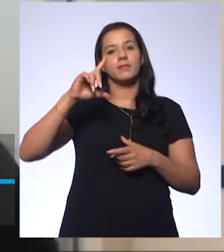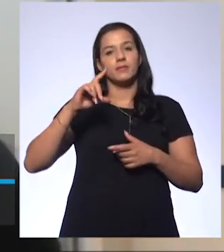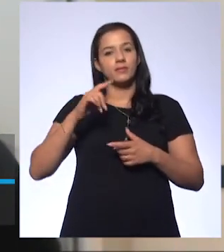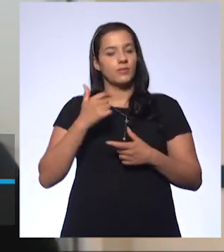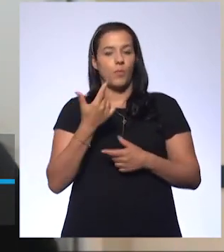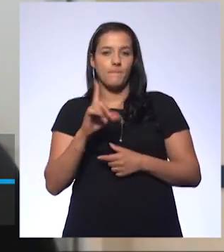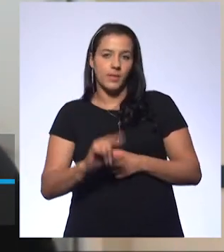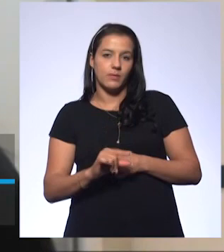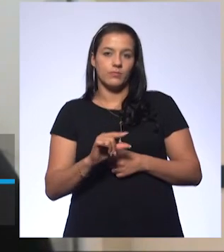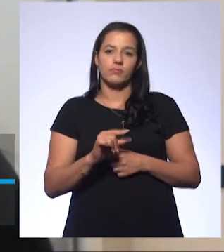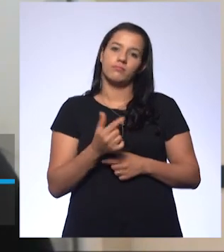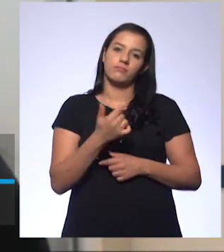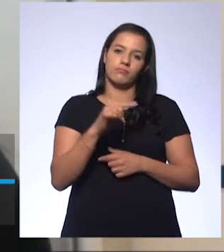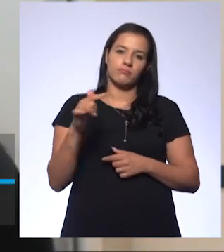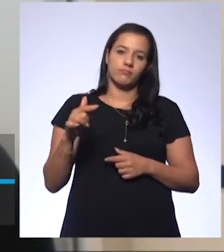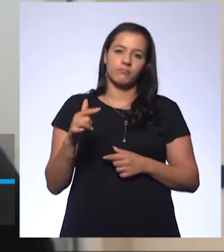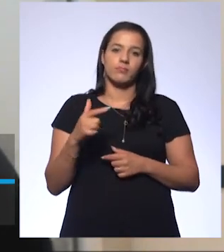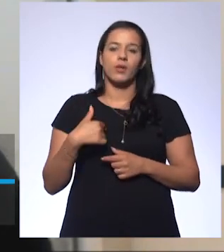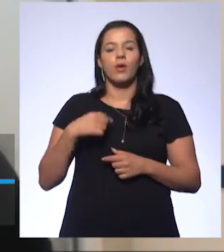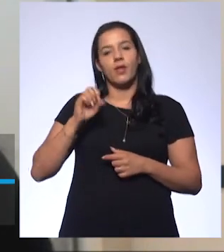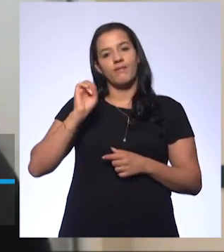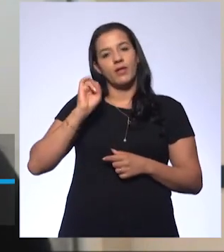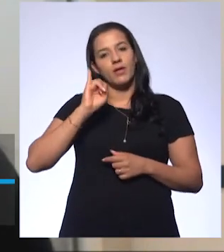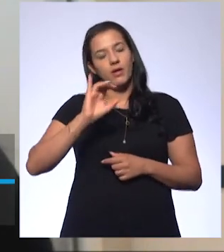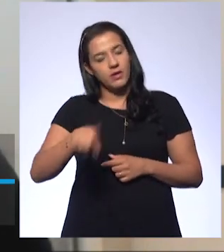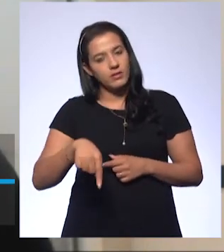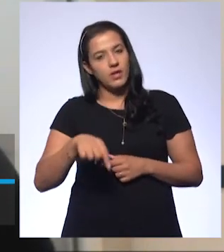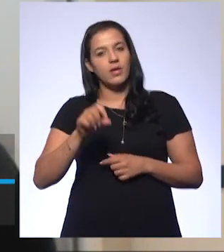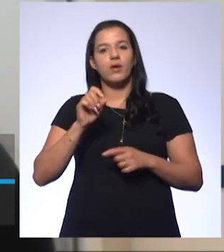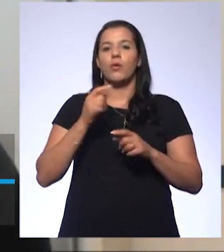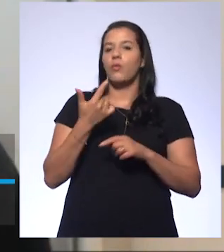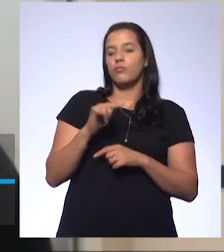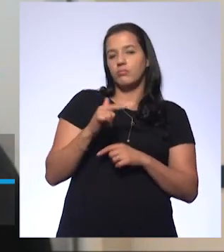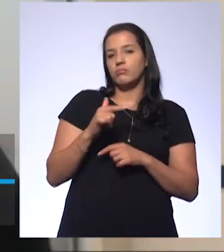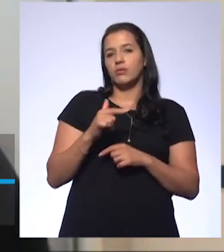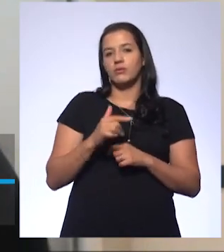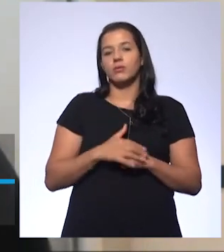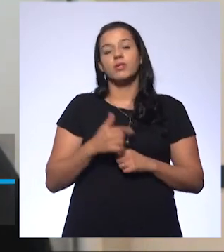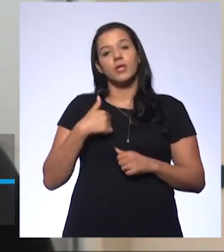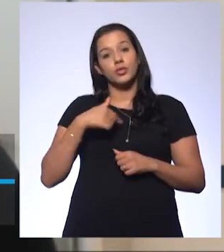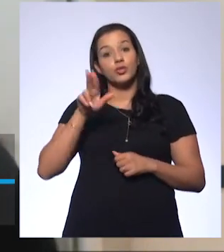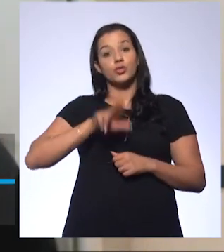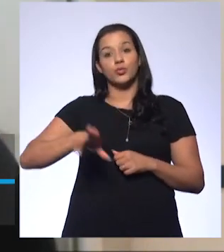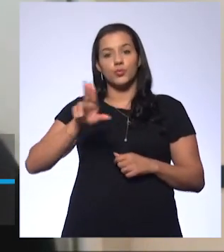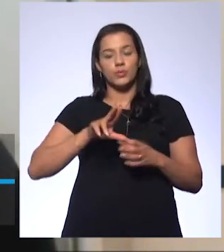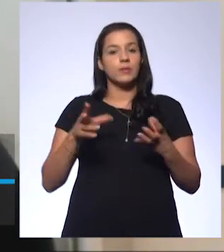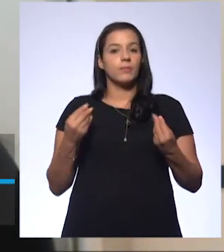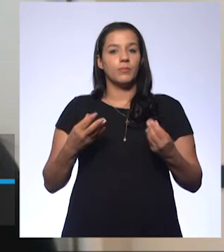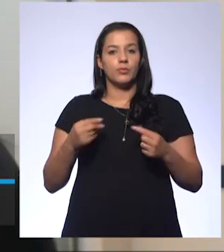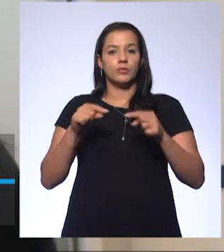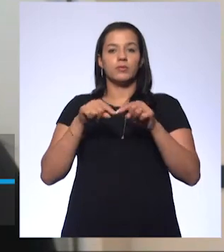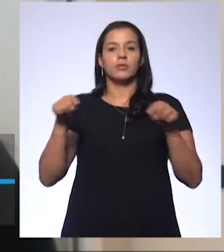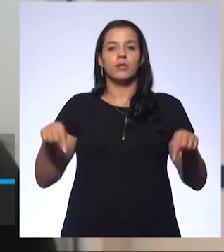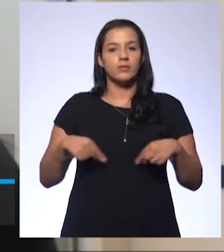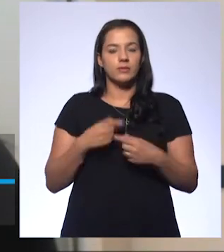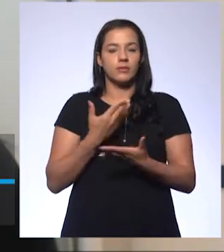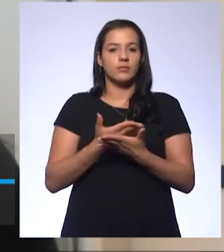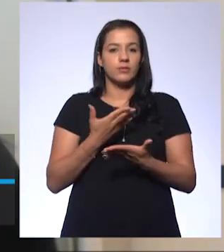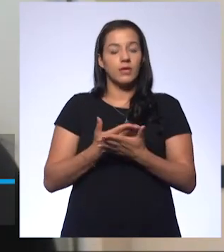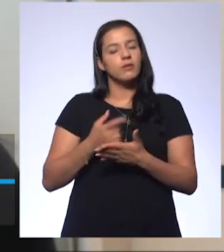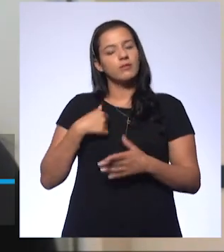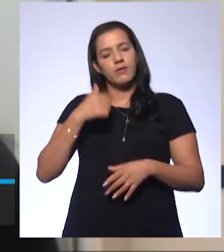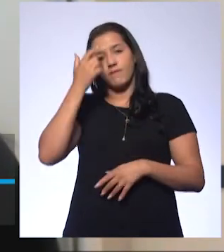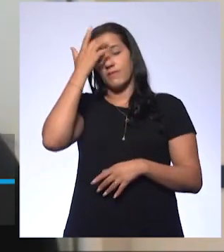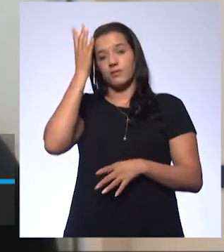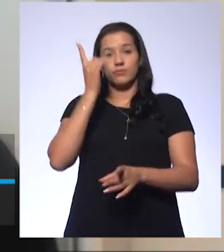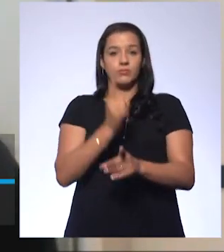ácido. Ela vai te dar assim, é ou não. Tanto que é um material que a gente usa bastante, né? E é fácil de encontrar, inclusive.